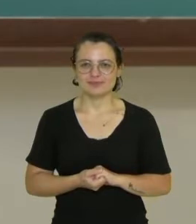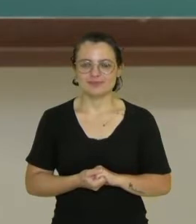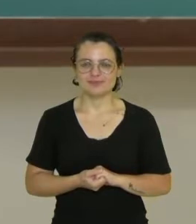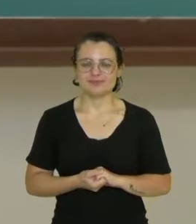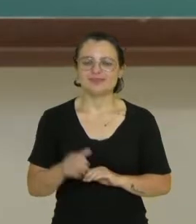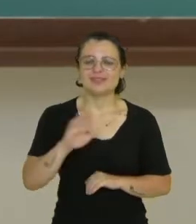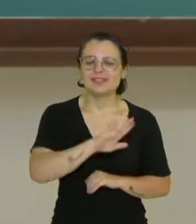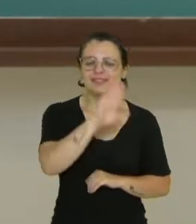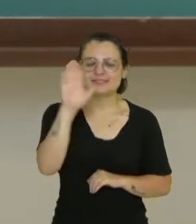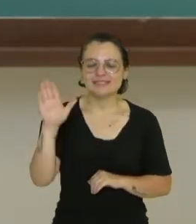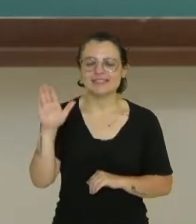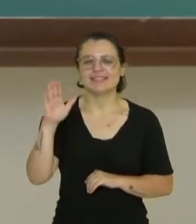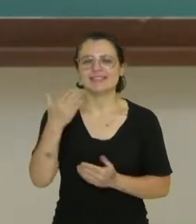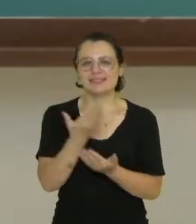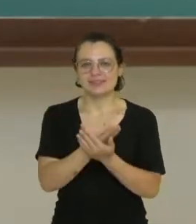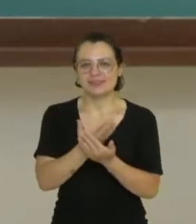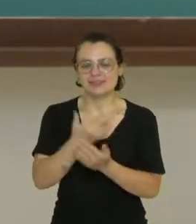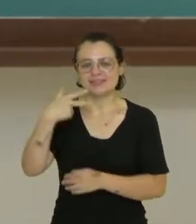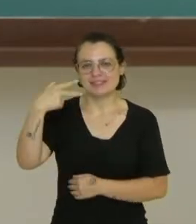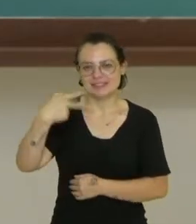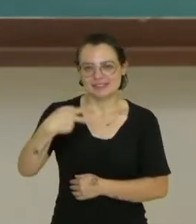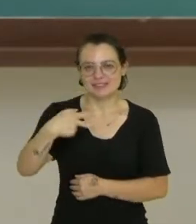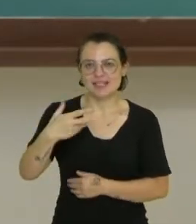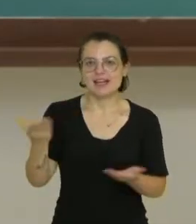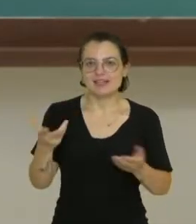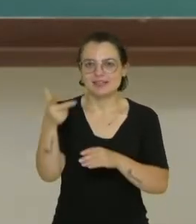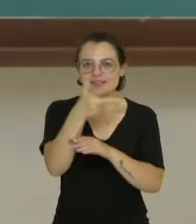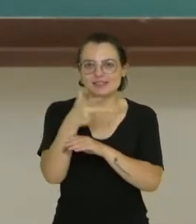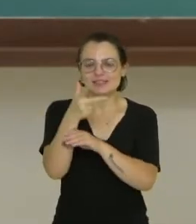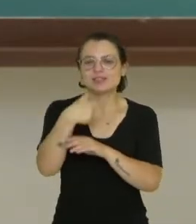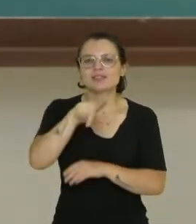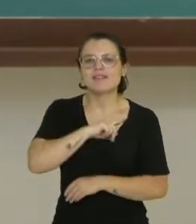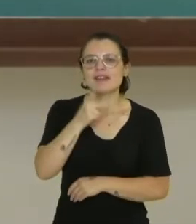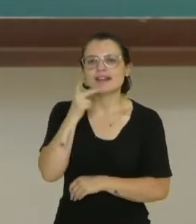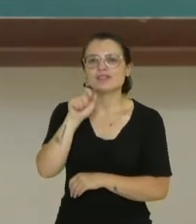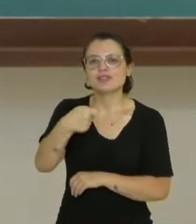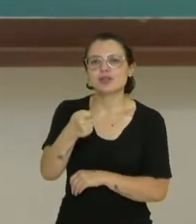Olá, estudantes da segunda série. Nesse vídeo nós vamos falar sobre viroses.